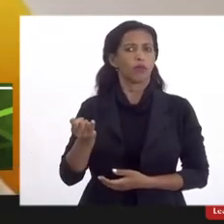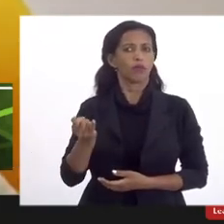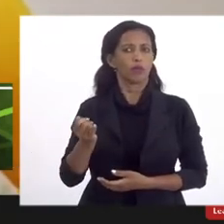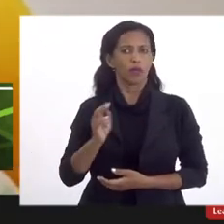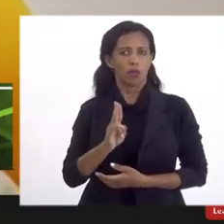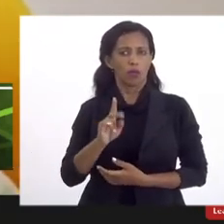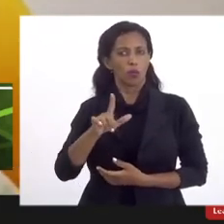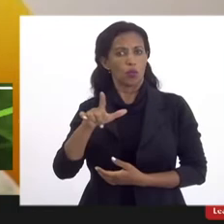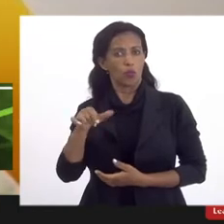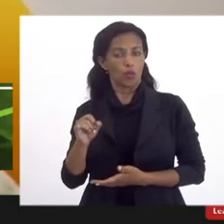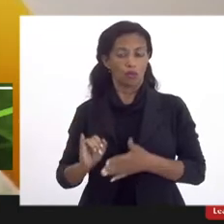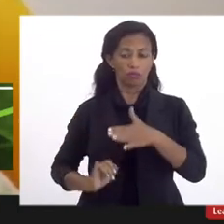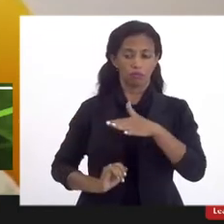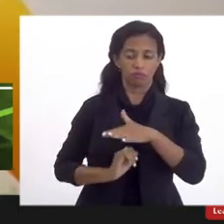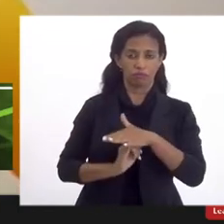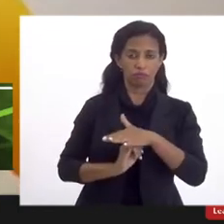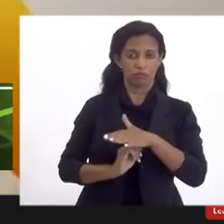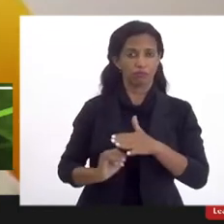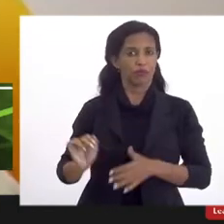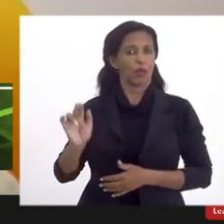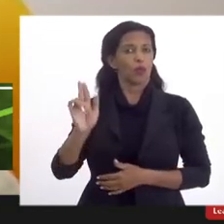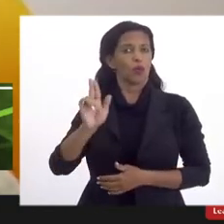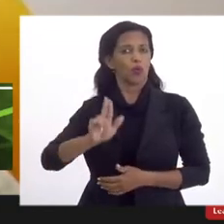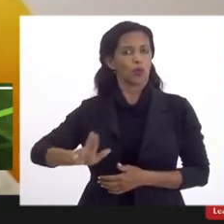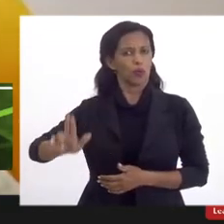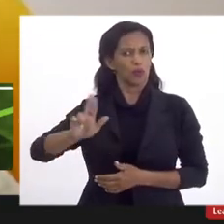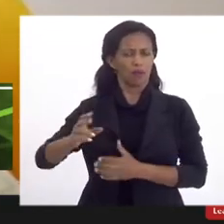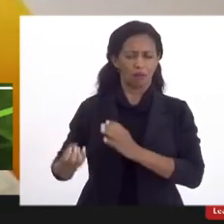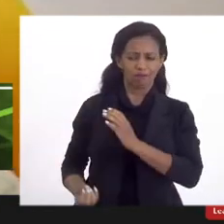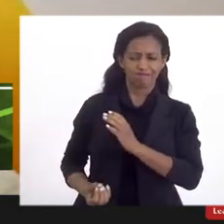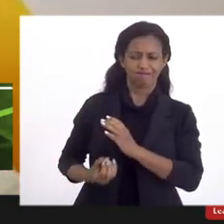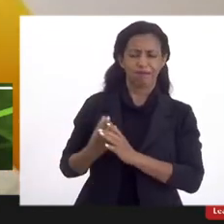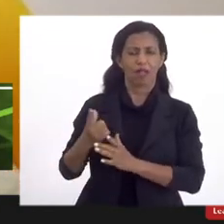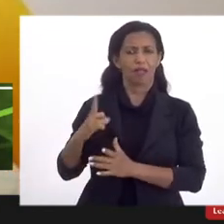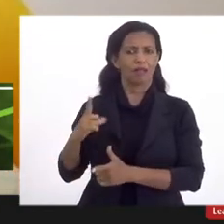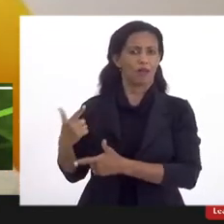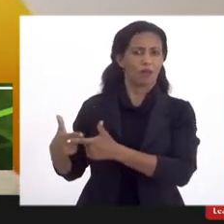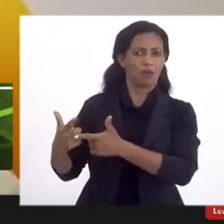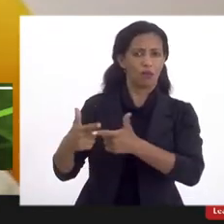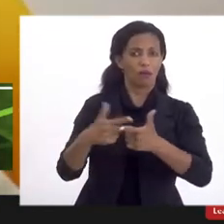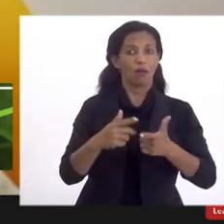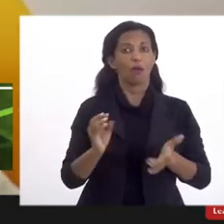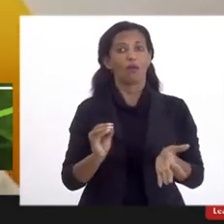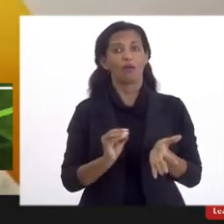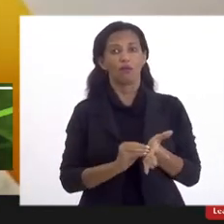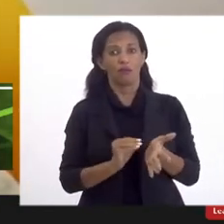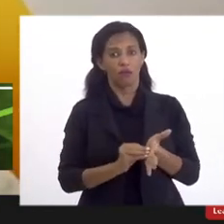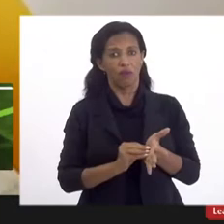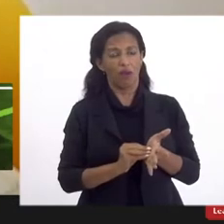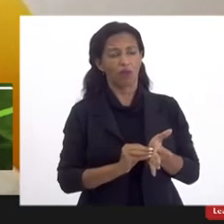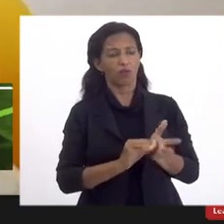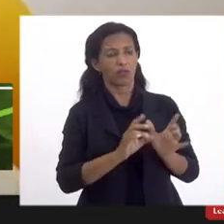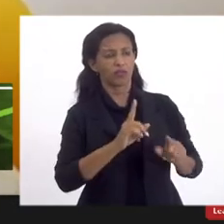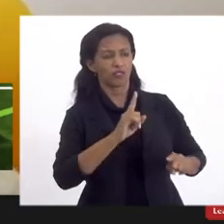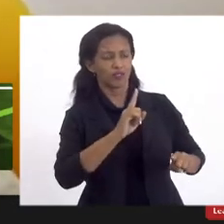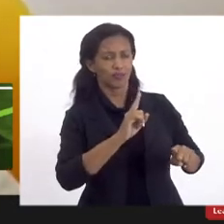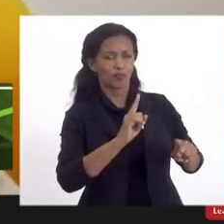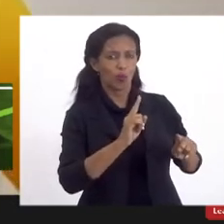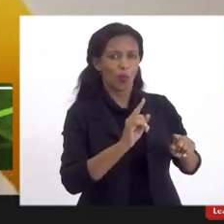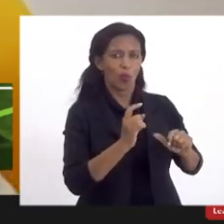A UESO é uma instituição universitária que, desde a sua criação, tem muitas limitações, como a ausência de um quadro técnico